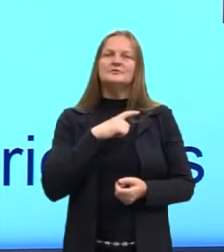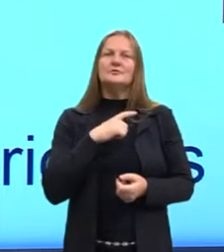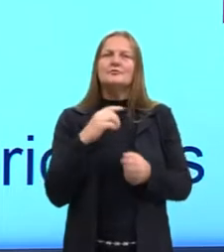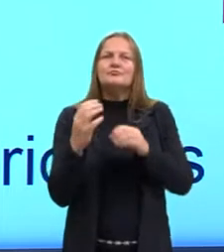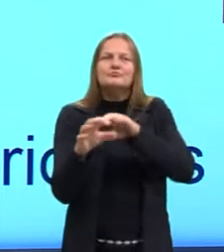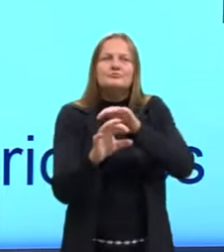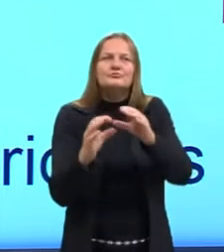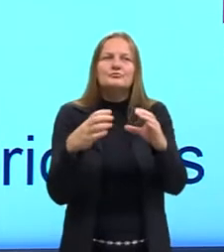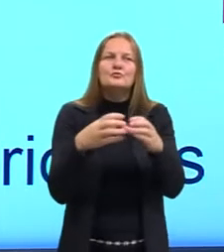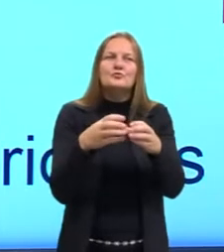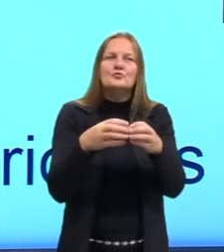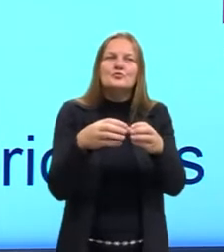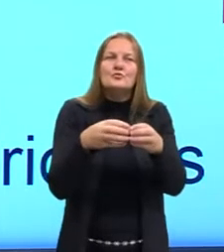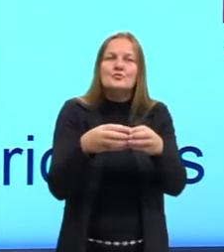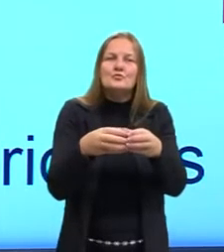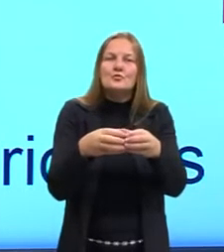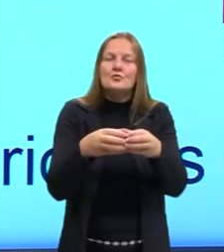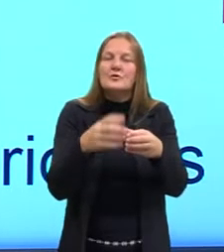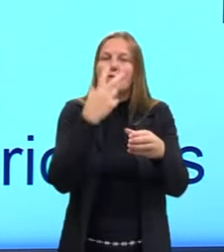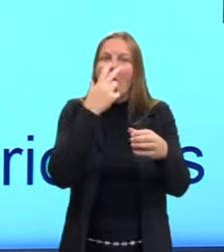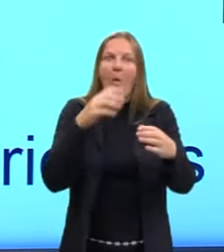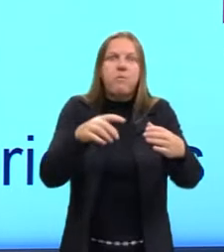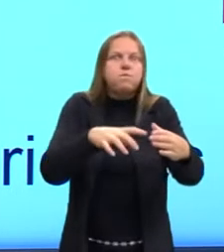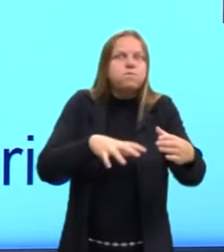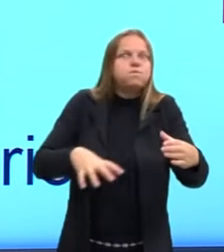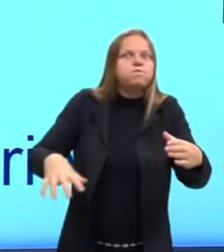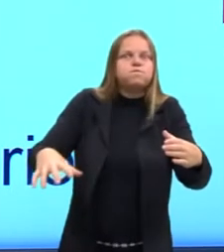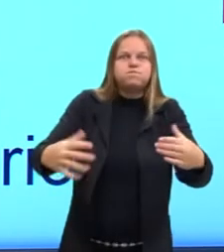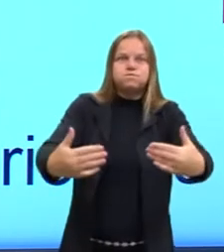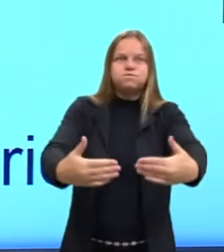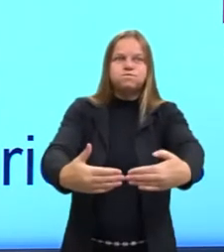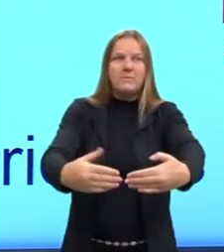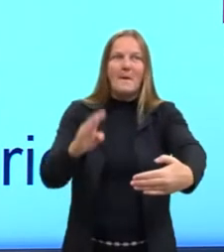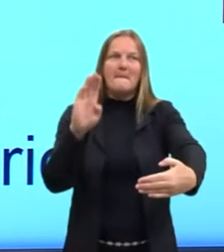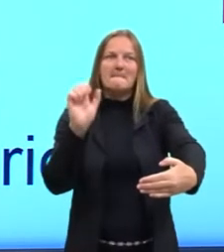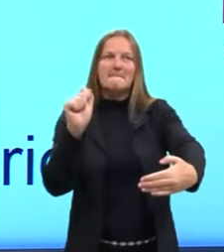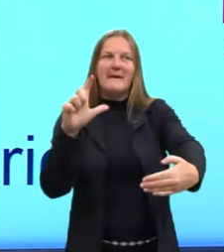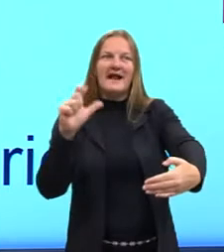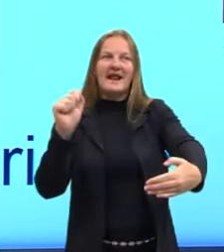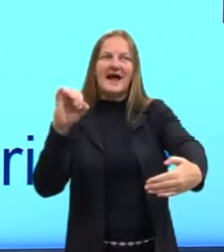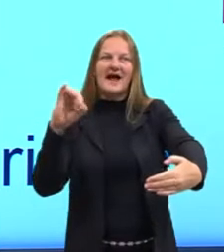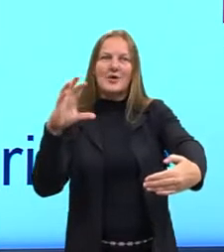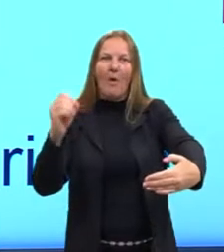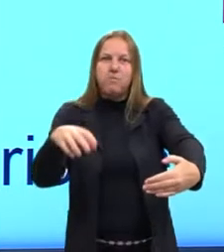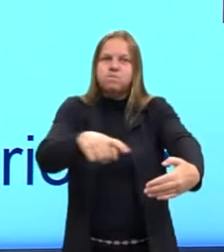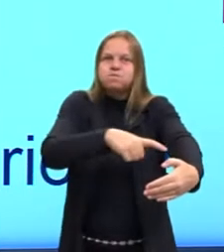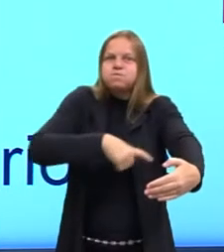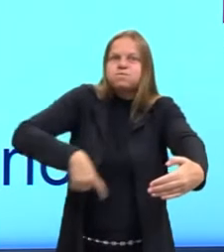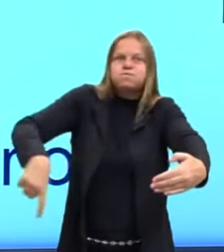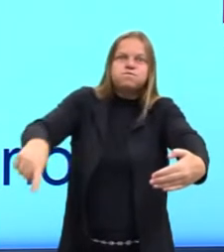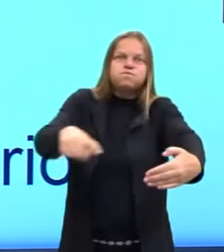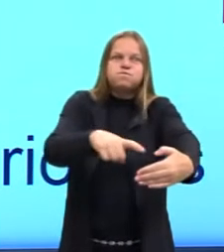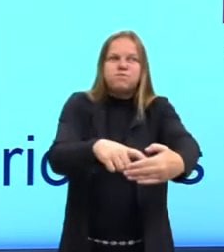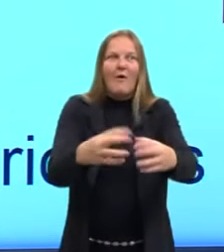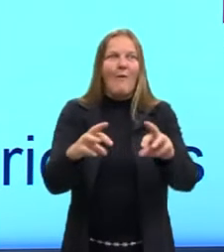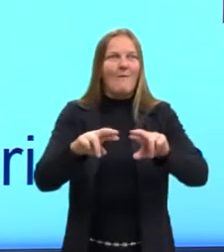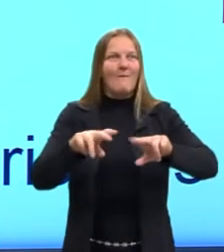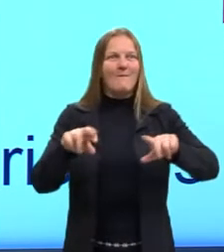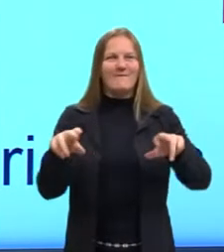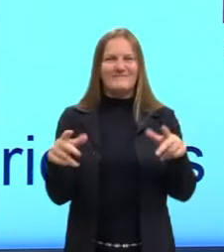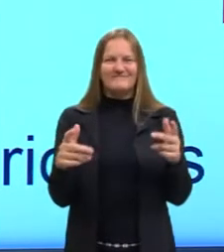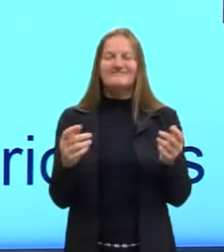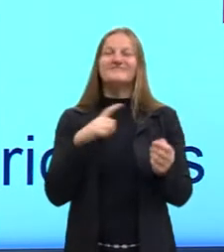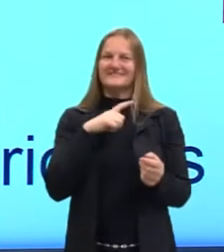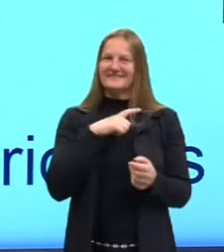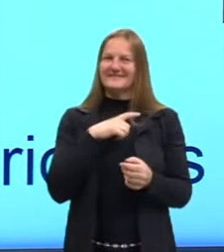reino assim, é como se fosse um balaião. Sabe o balaio da liquidação, onde está tudo misturado? Também posso, às vezes eu brinco,